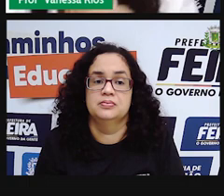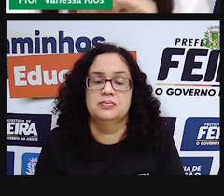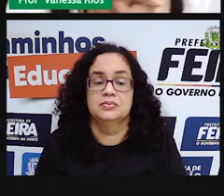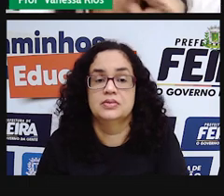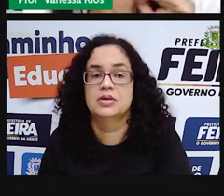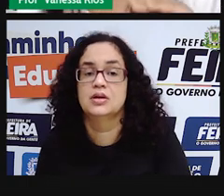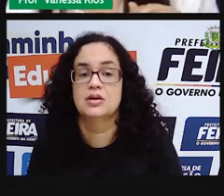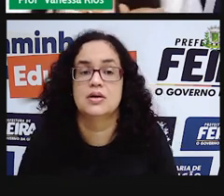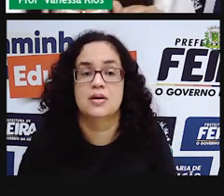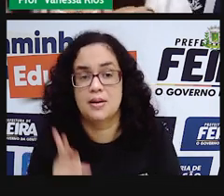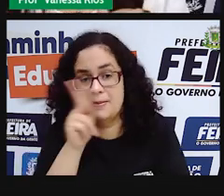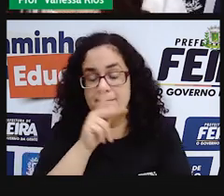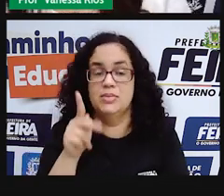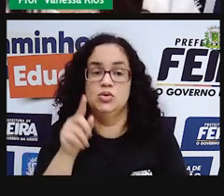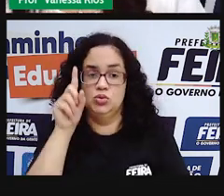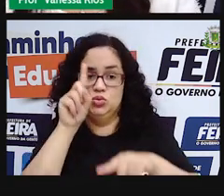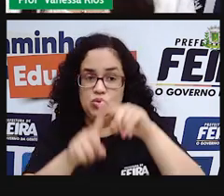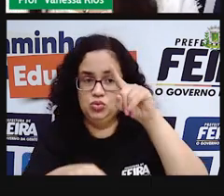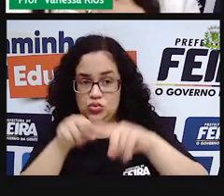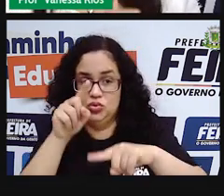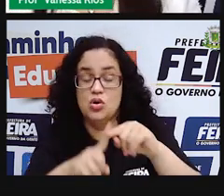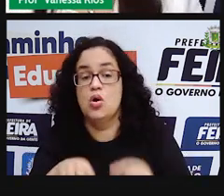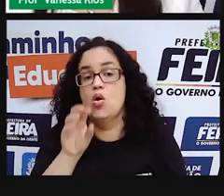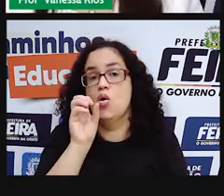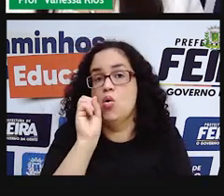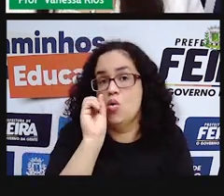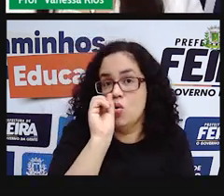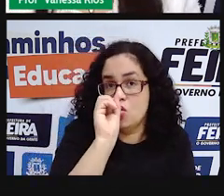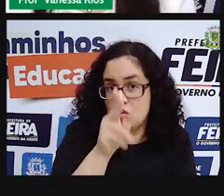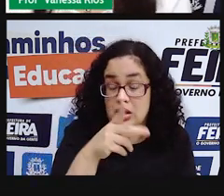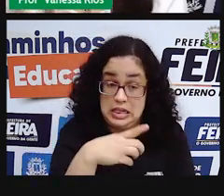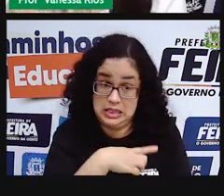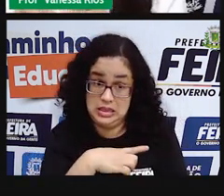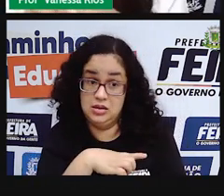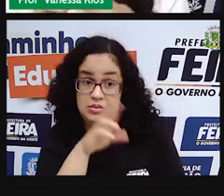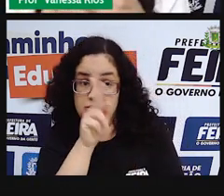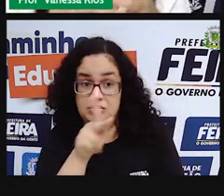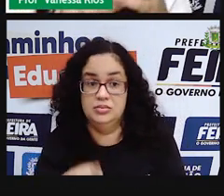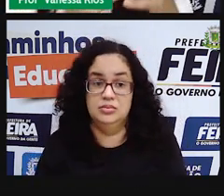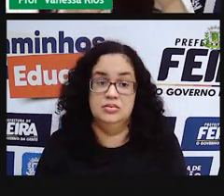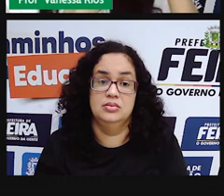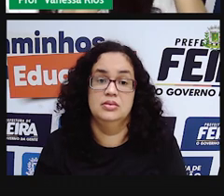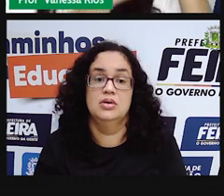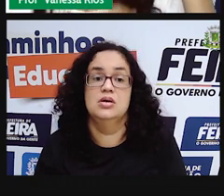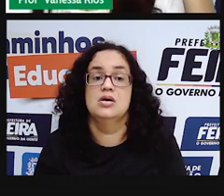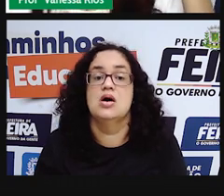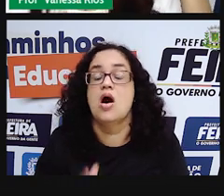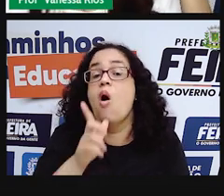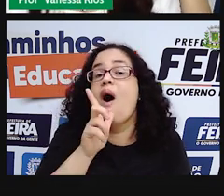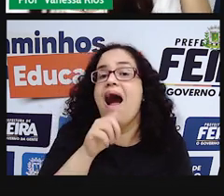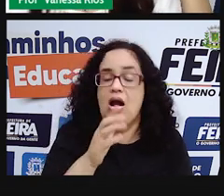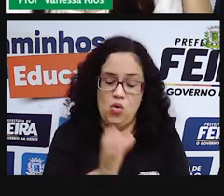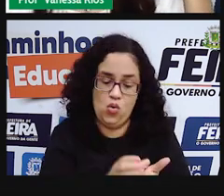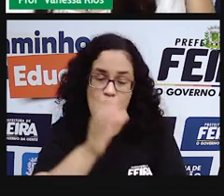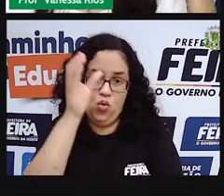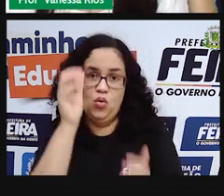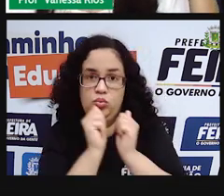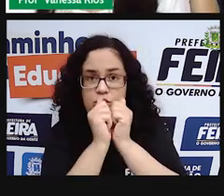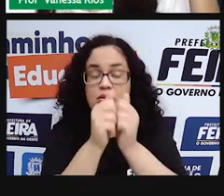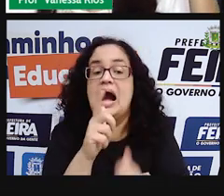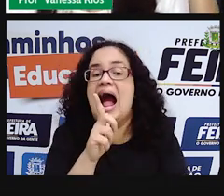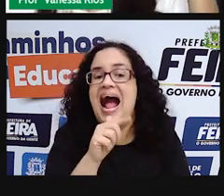A Pró vai apresentar, então, os materiais, tá certo? Que a Pró tem aqui, ó. Um copo com água